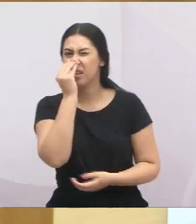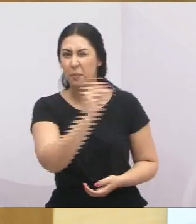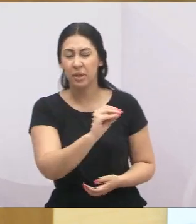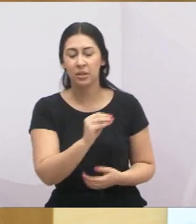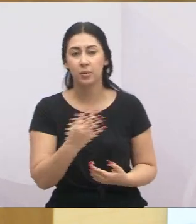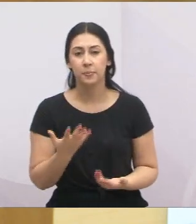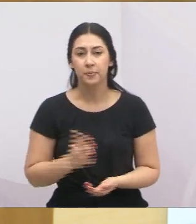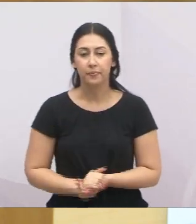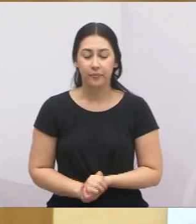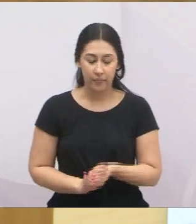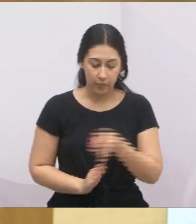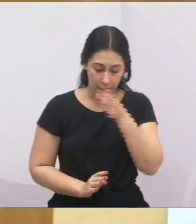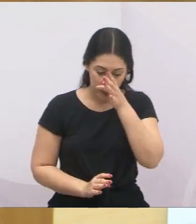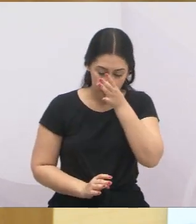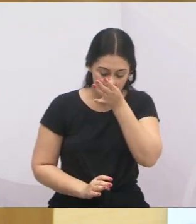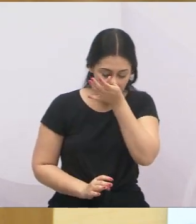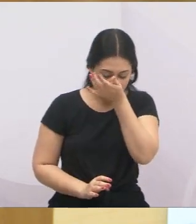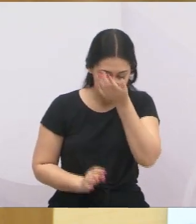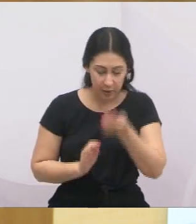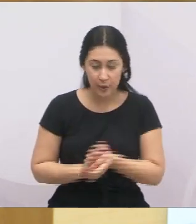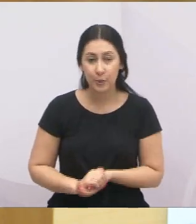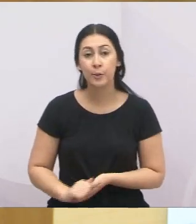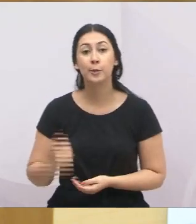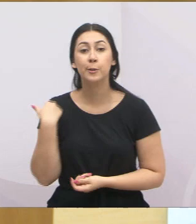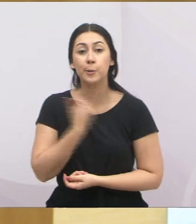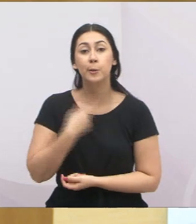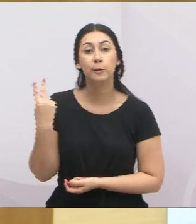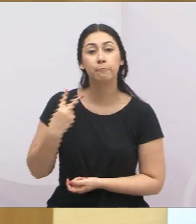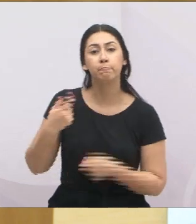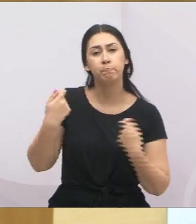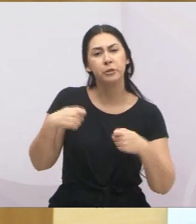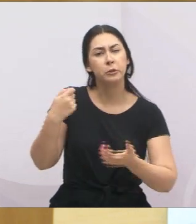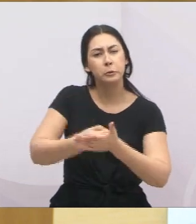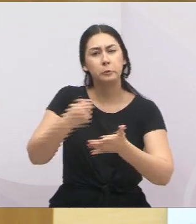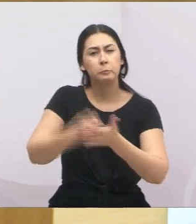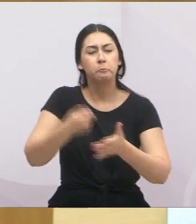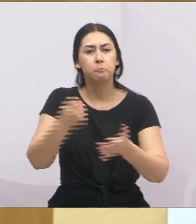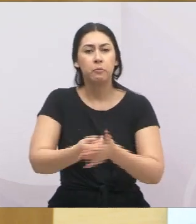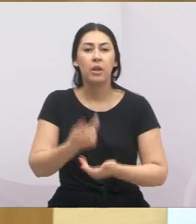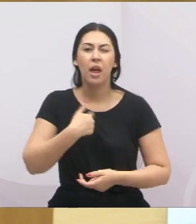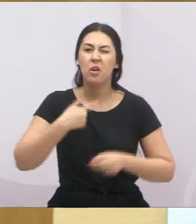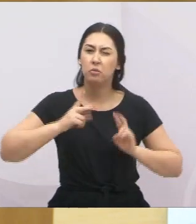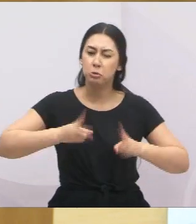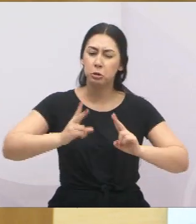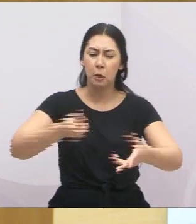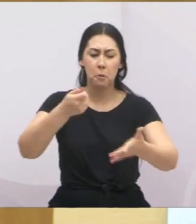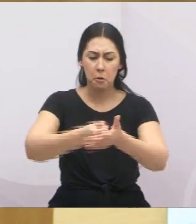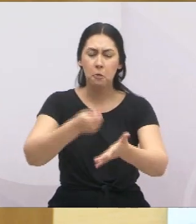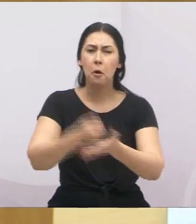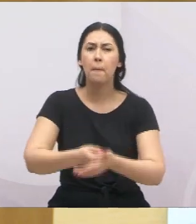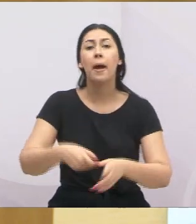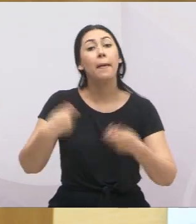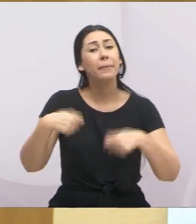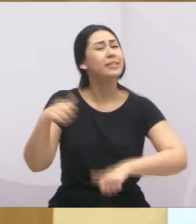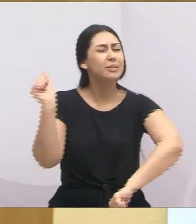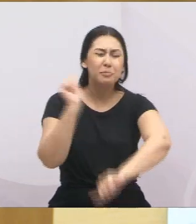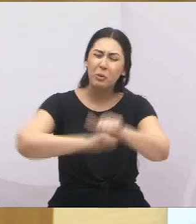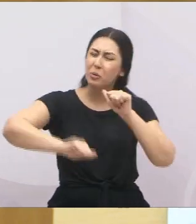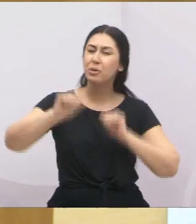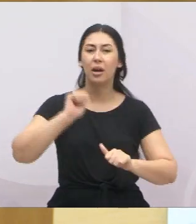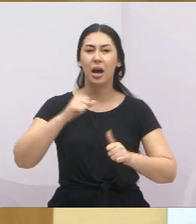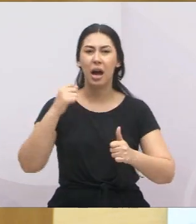acho que é nesse sentido que nós, enquanto vereador, temos que cobrar sim. E aqui eu sempre cobrei que tem que sim mudar esse